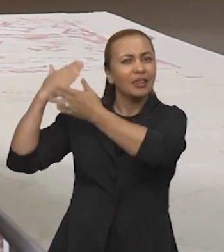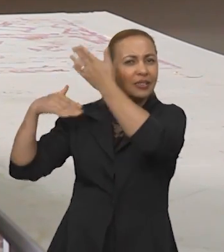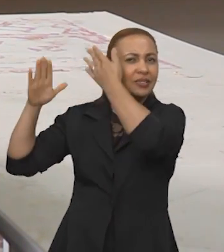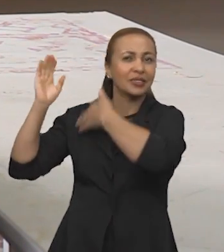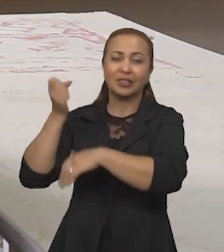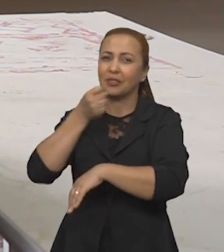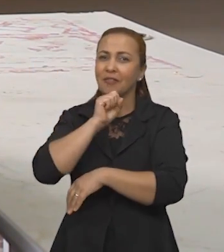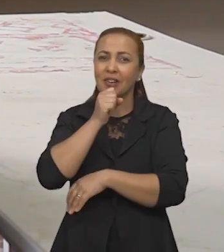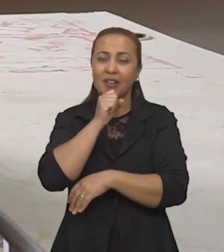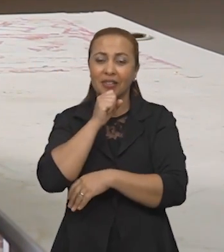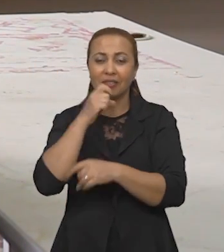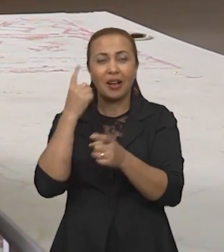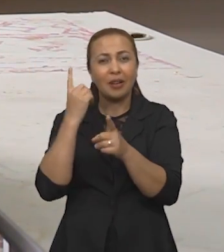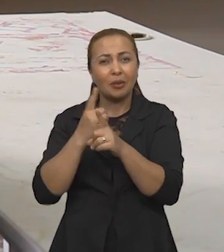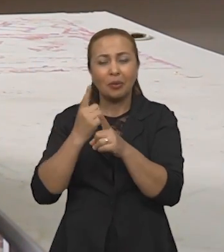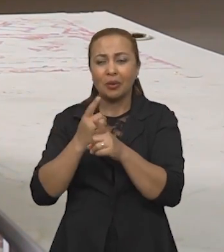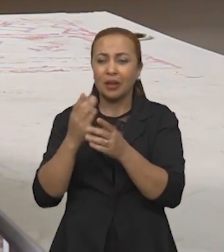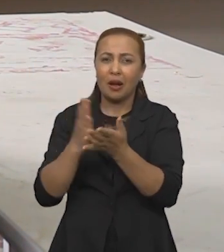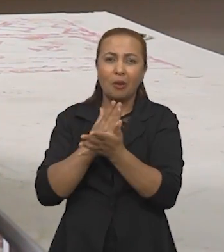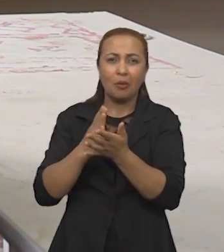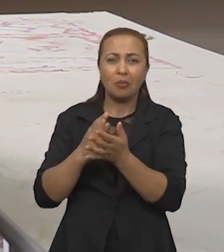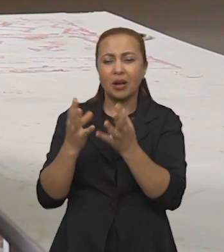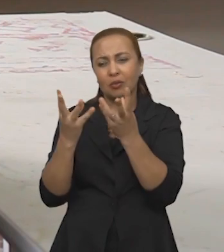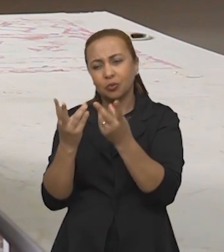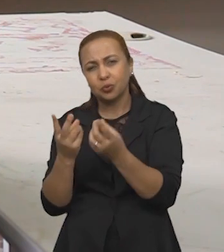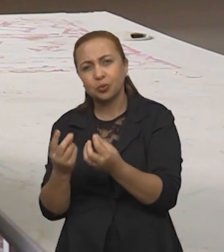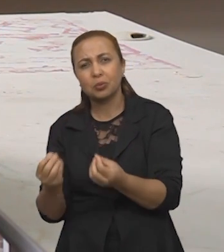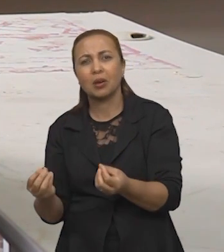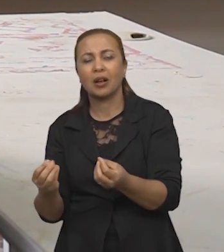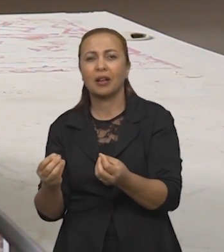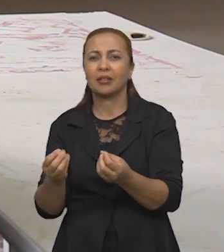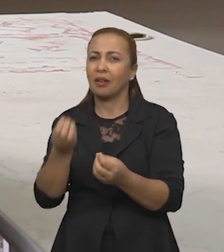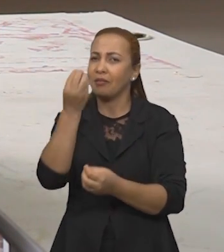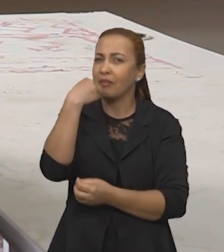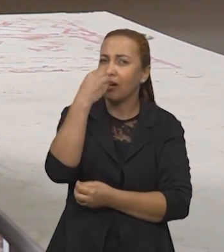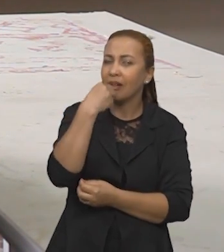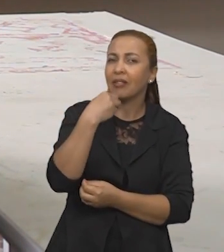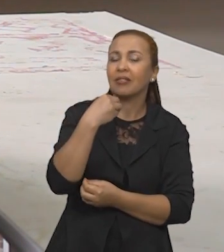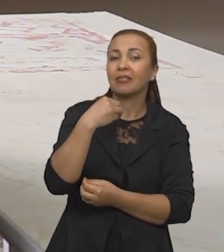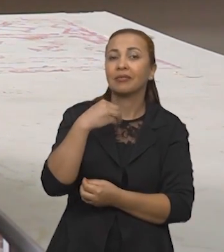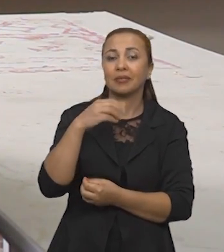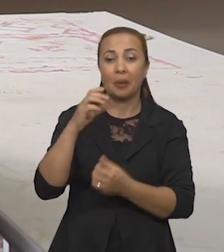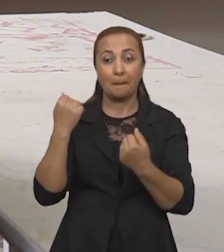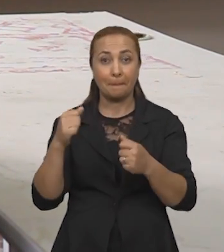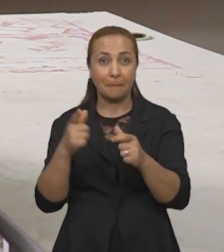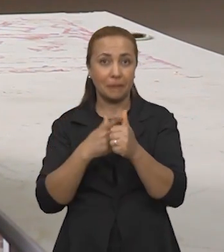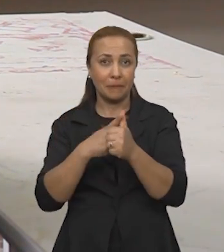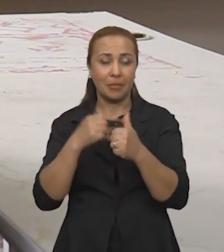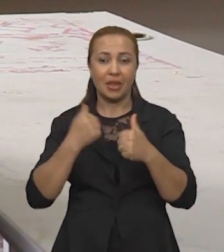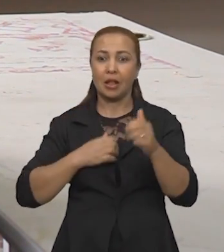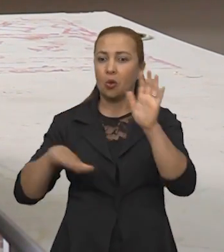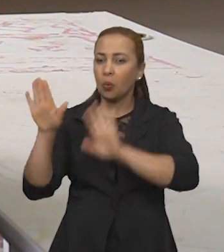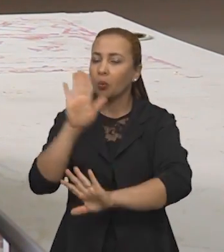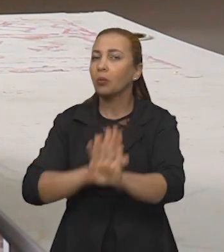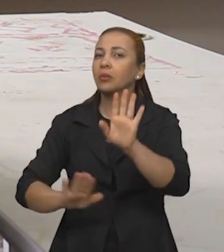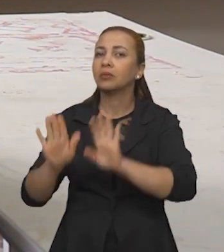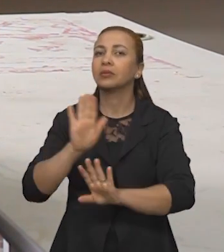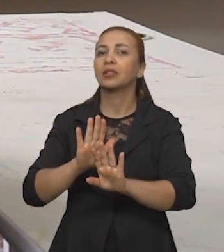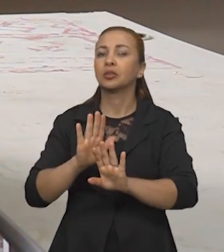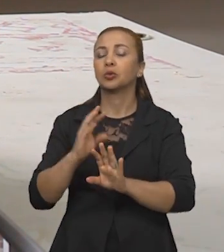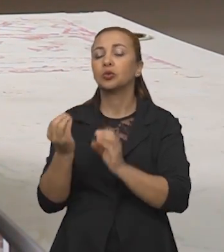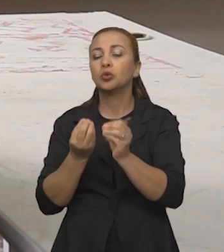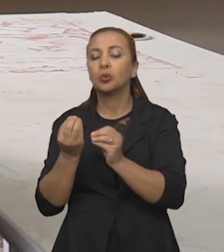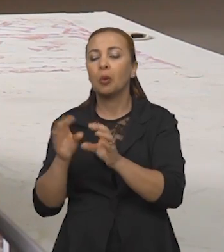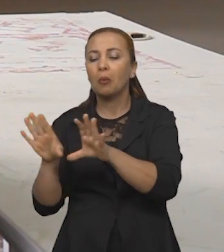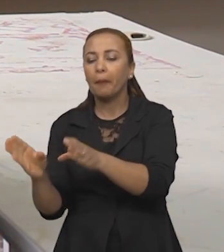muitas delas se encontram, em certa parte, fragmentadas, frágeis, devido à ação do tempo. Então a primeira coisa que a gente tem com elas é o